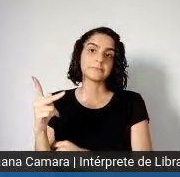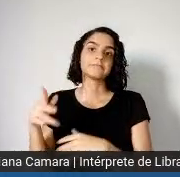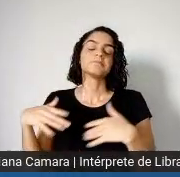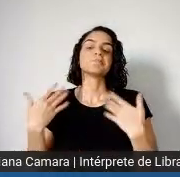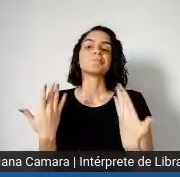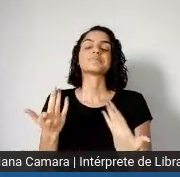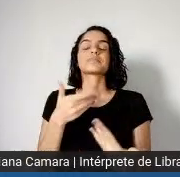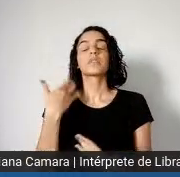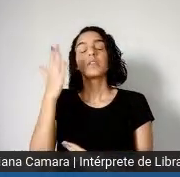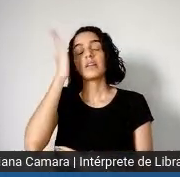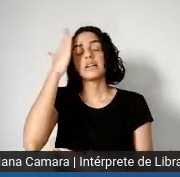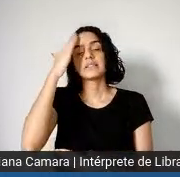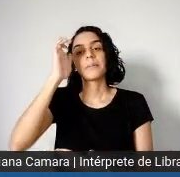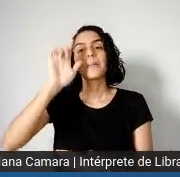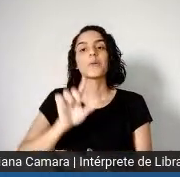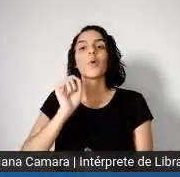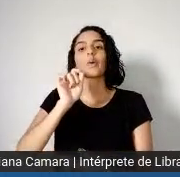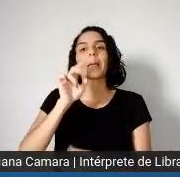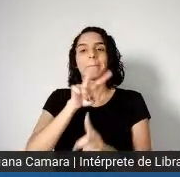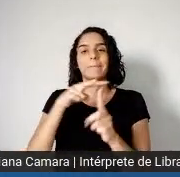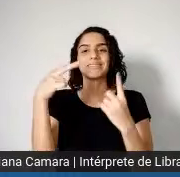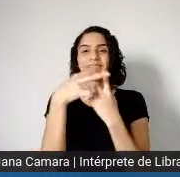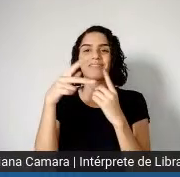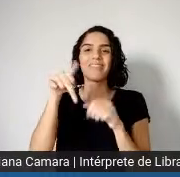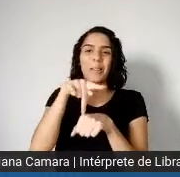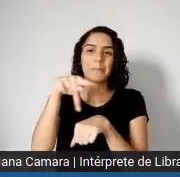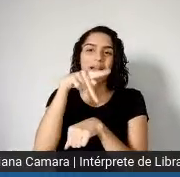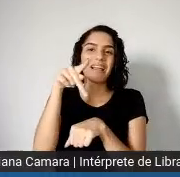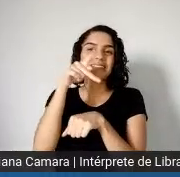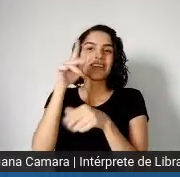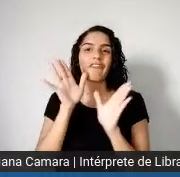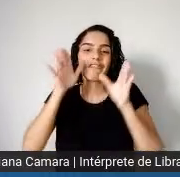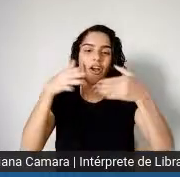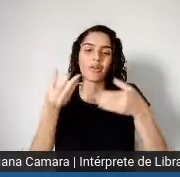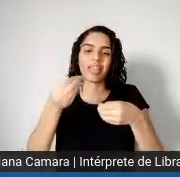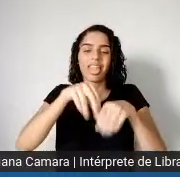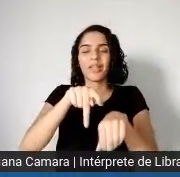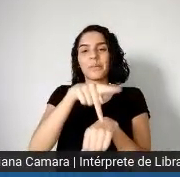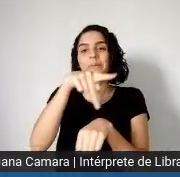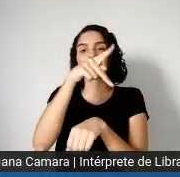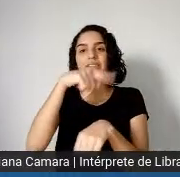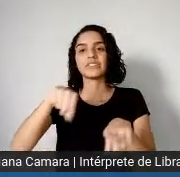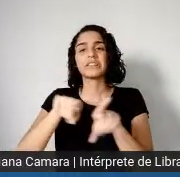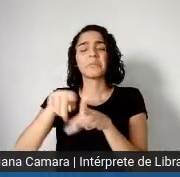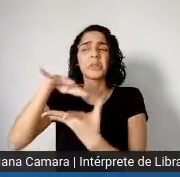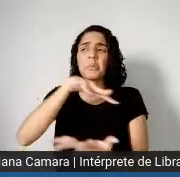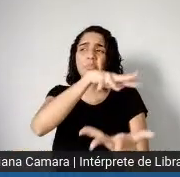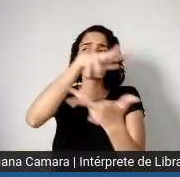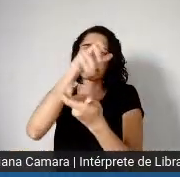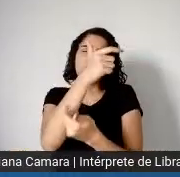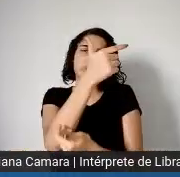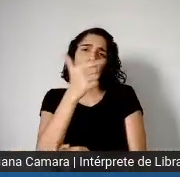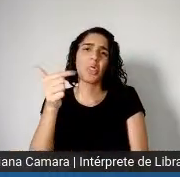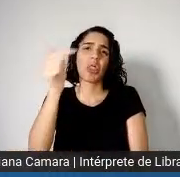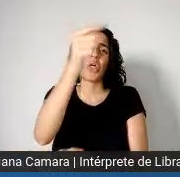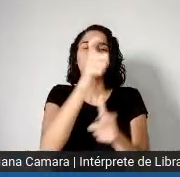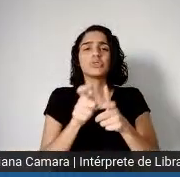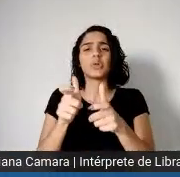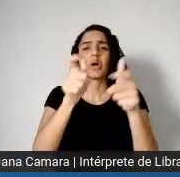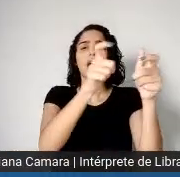de, de, entre, entre os vários países em vários aspectos, e no mundo em geral, né, essa, essa